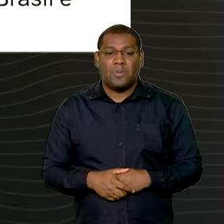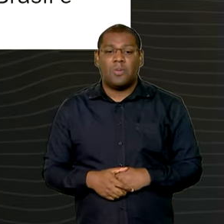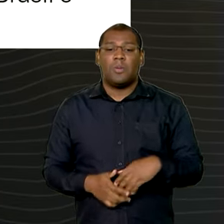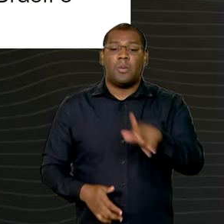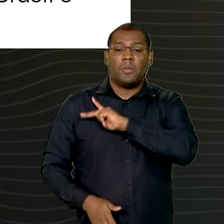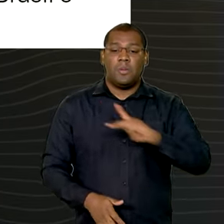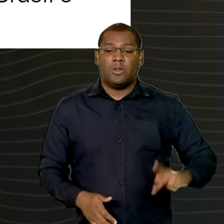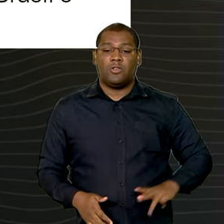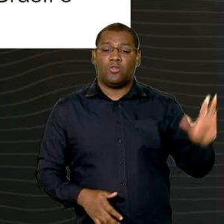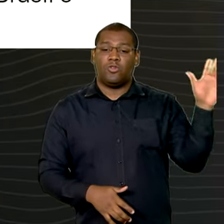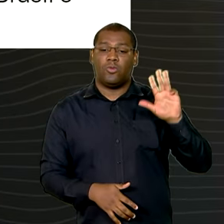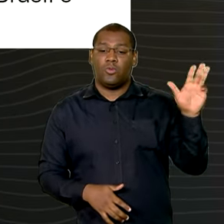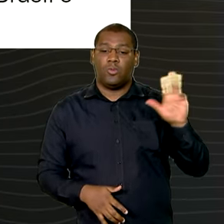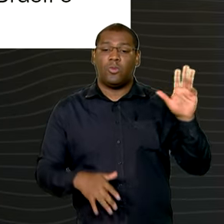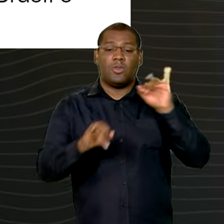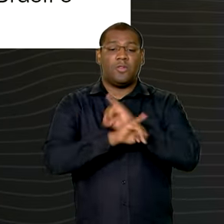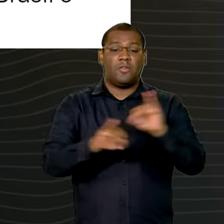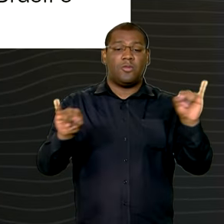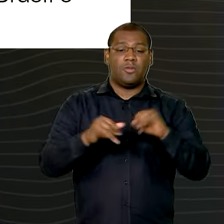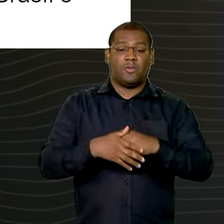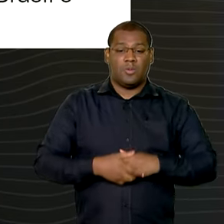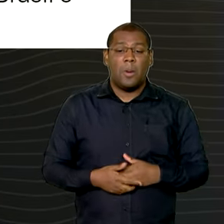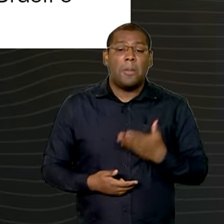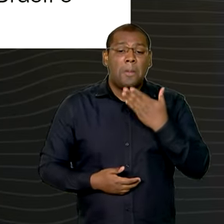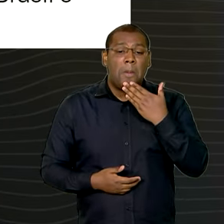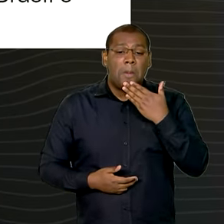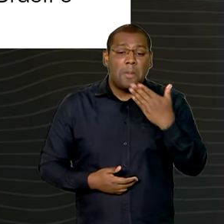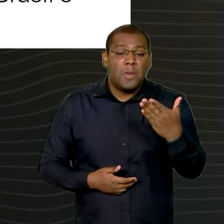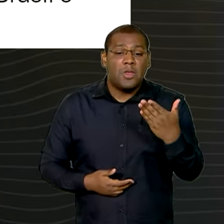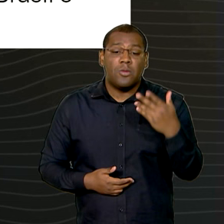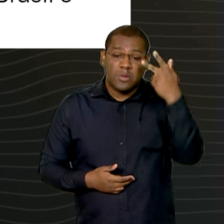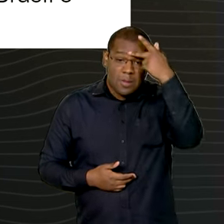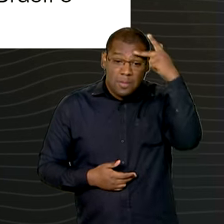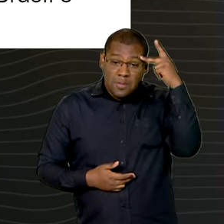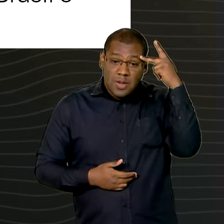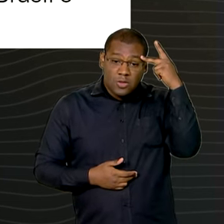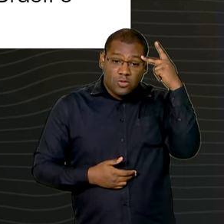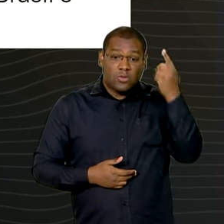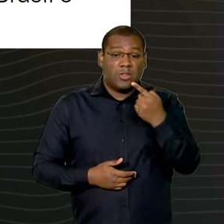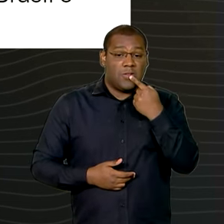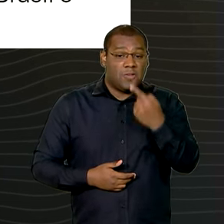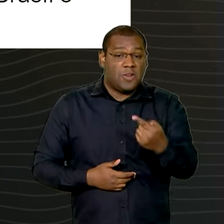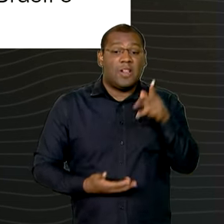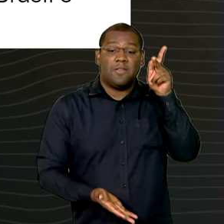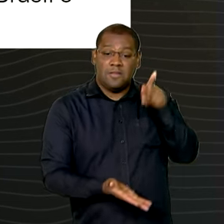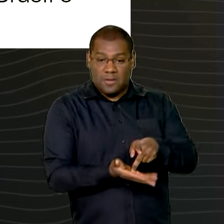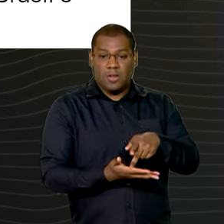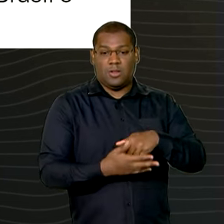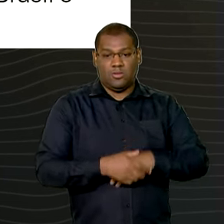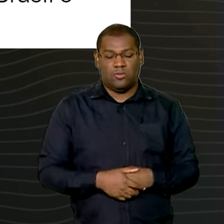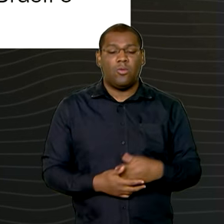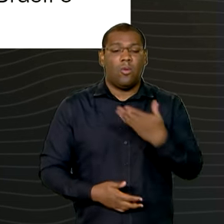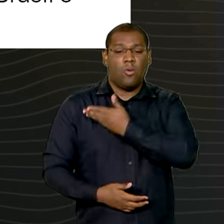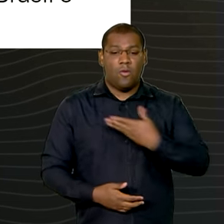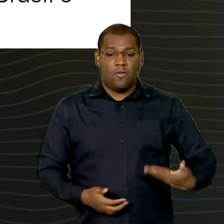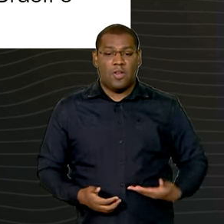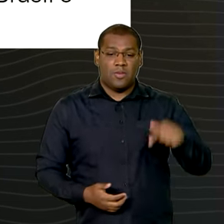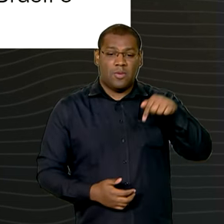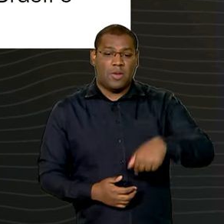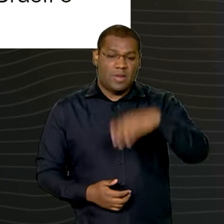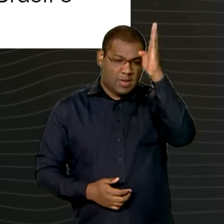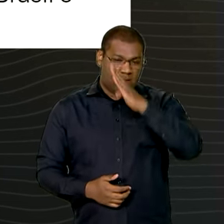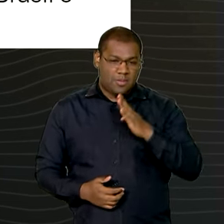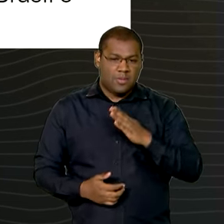postagem do presidente Lula ele pediu para que todos espalhem a verdade e o presidente alerta que o governo brasileiro não